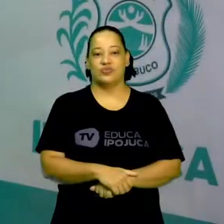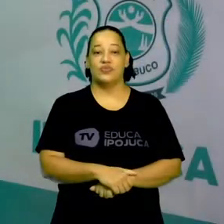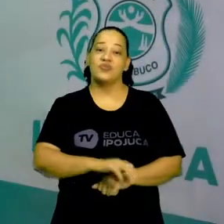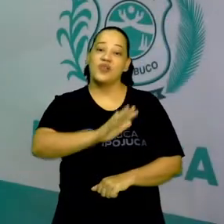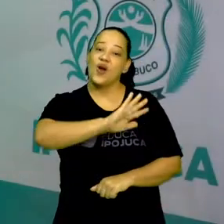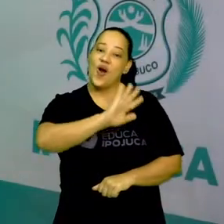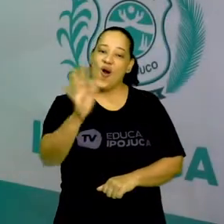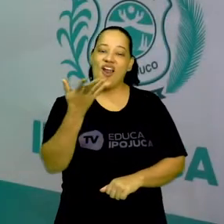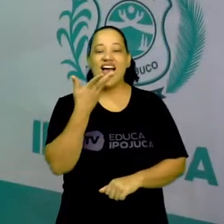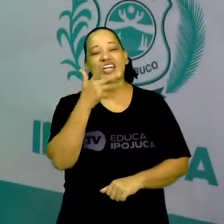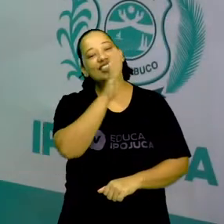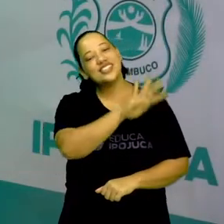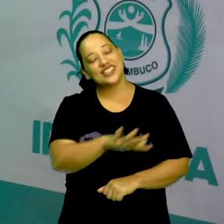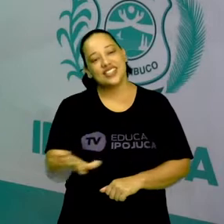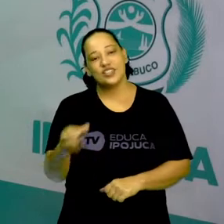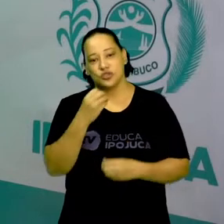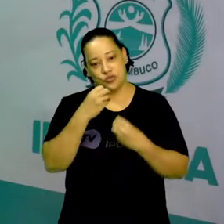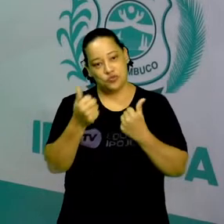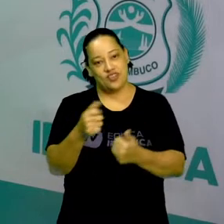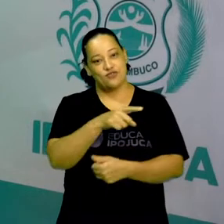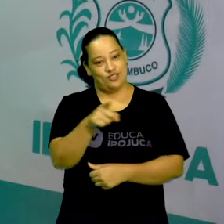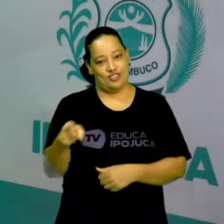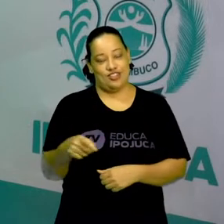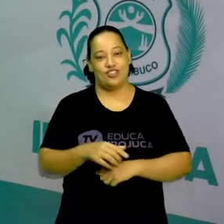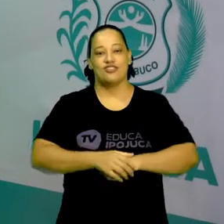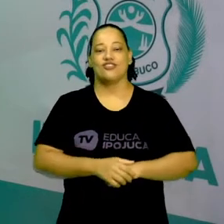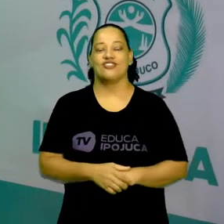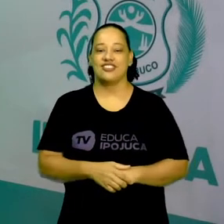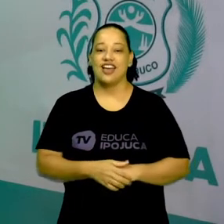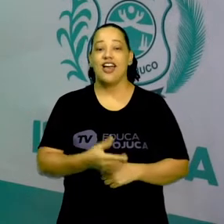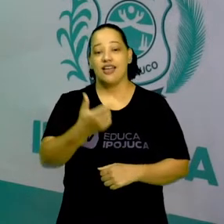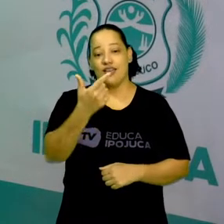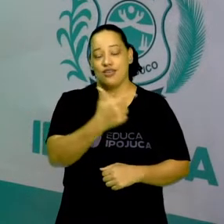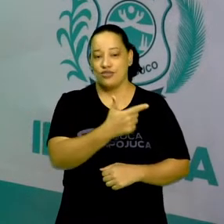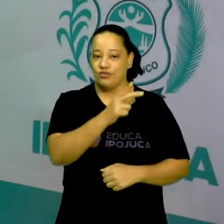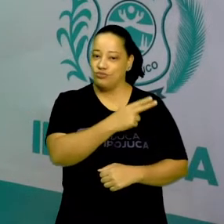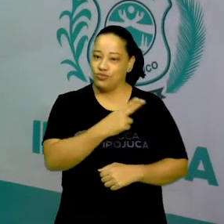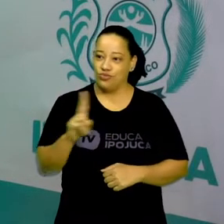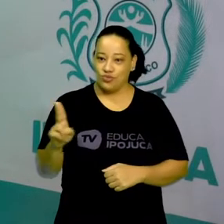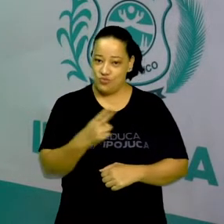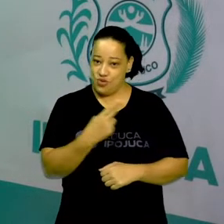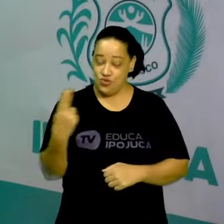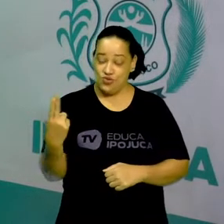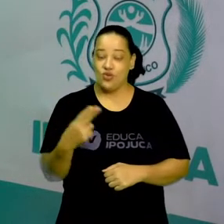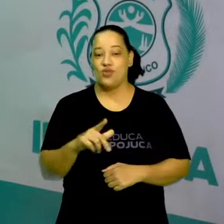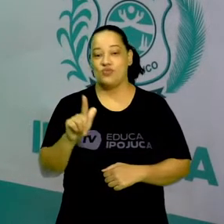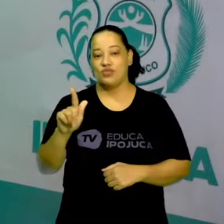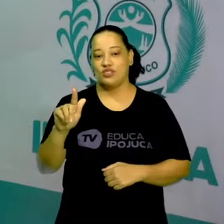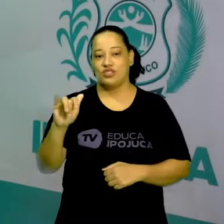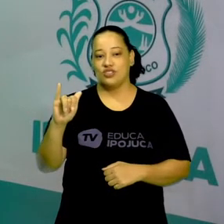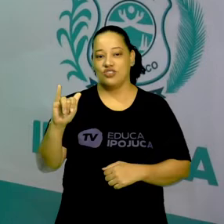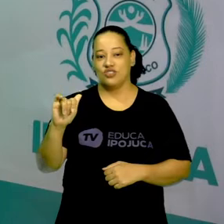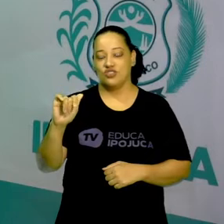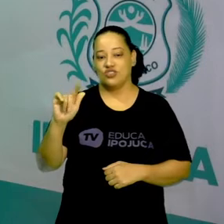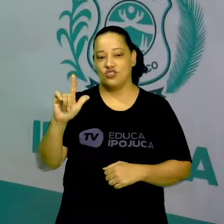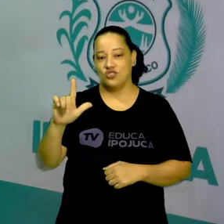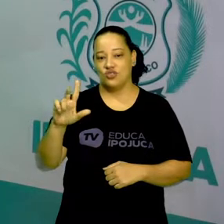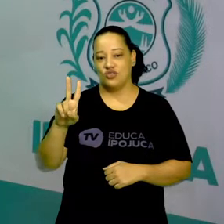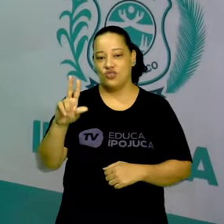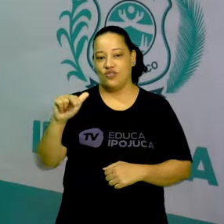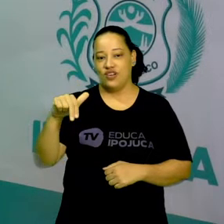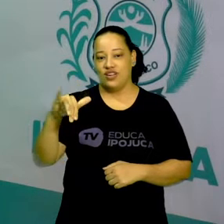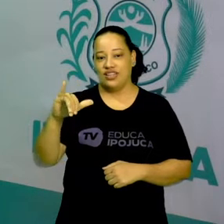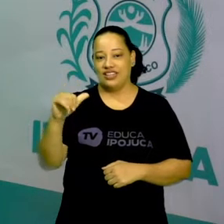Olá, Tudo bem com vocês? Eu me chamo Tia Giovânia Gomes e estamos em mais uma aula do